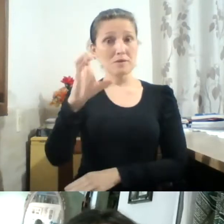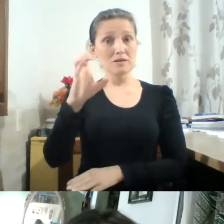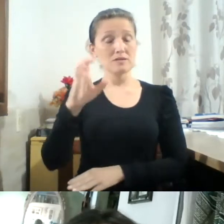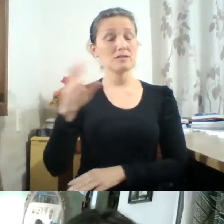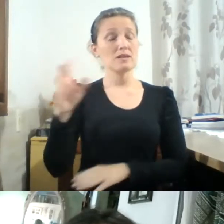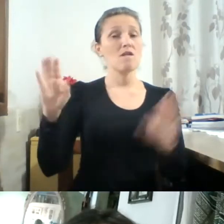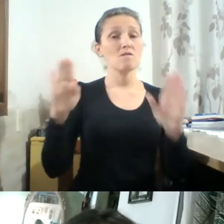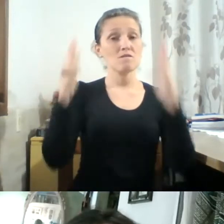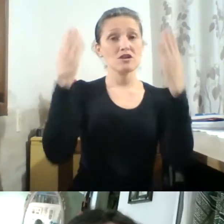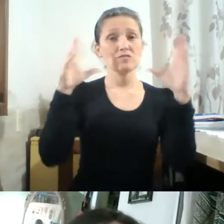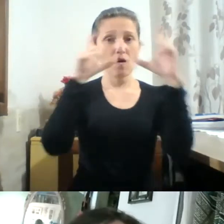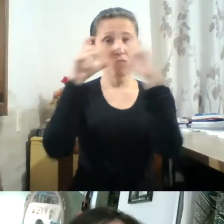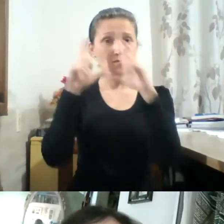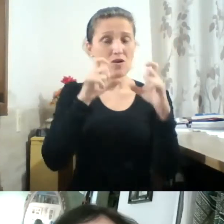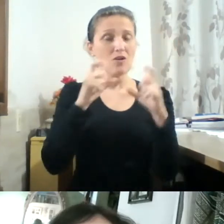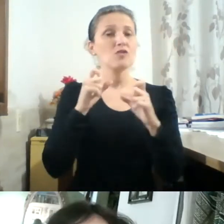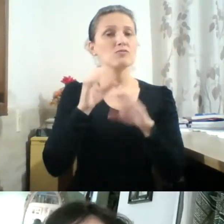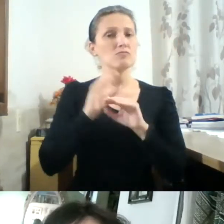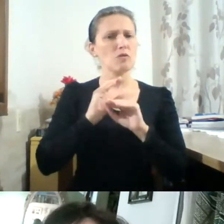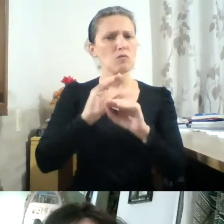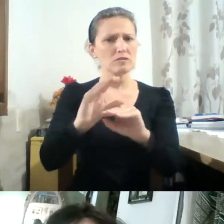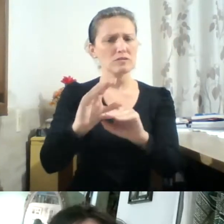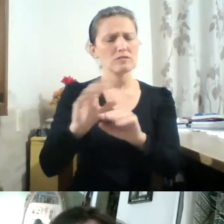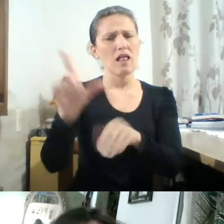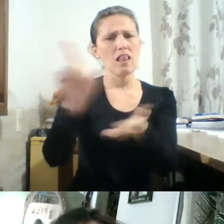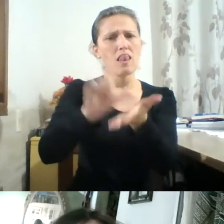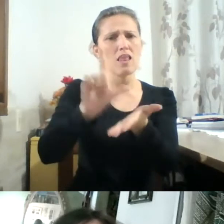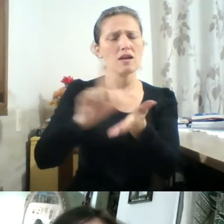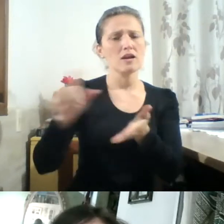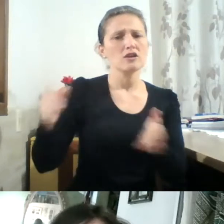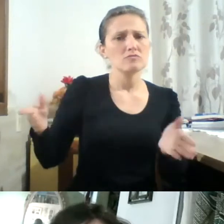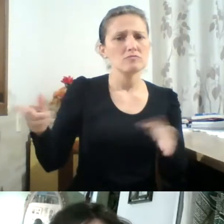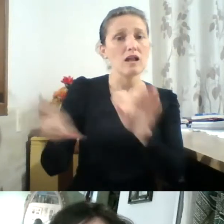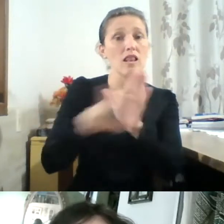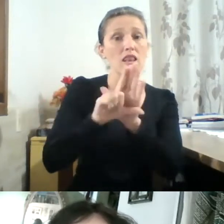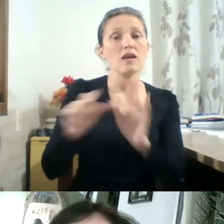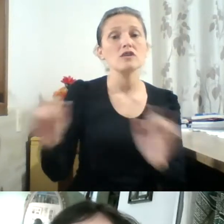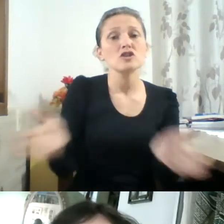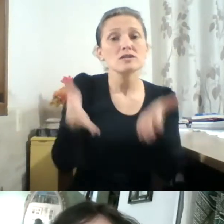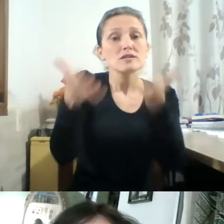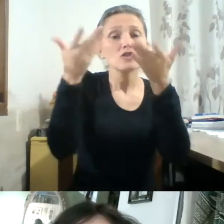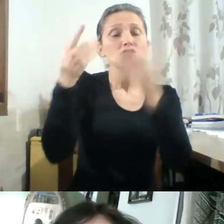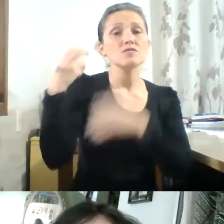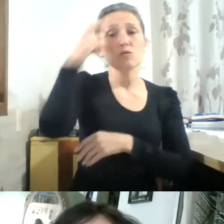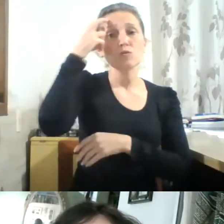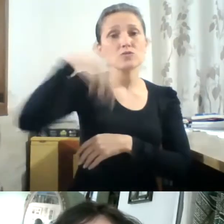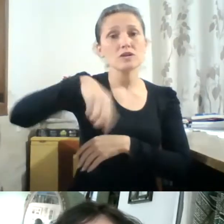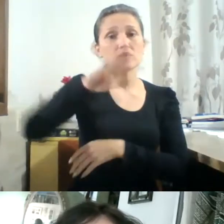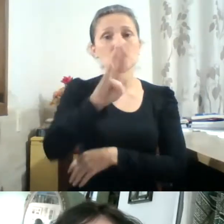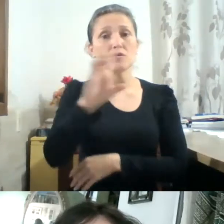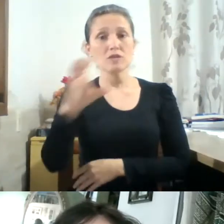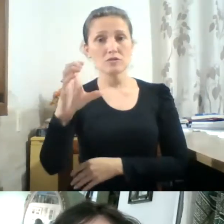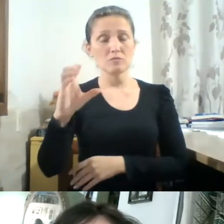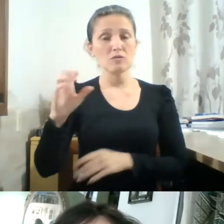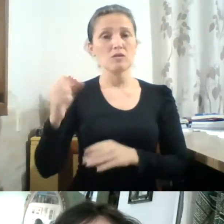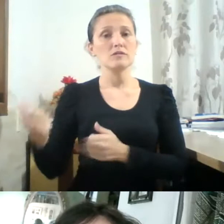e conta com o patrocínio da Lei de Incentivo à Cultura, a Fundação Cultural e a Prefeitura de Balneário Camboriú. Tem o apoio do